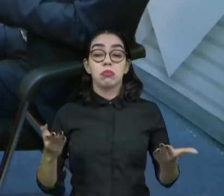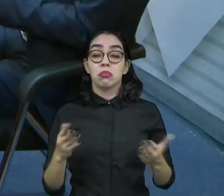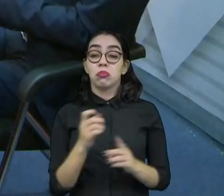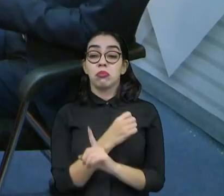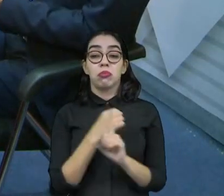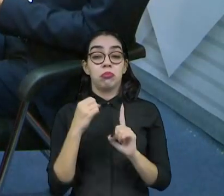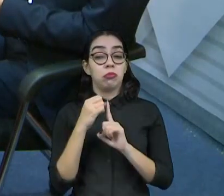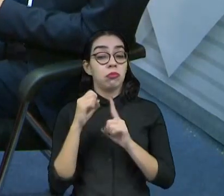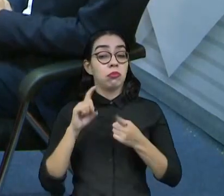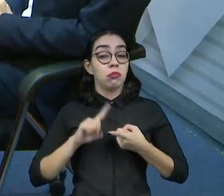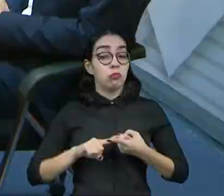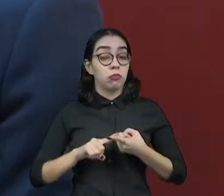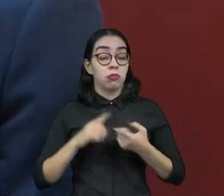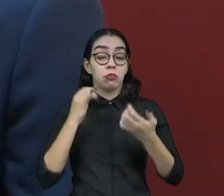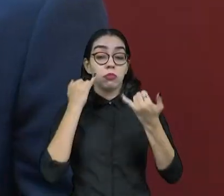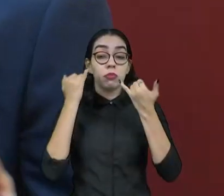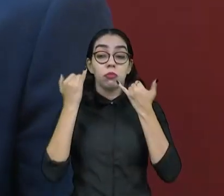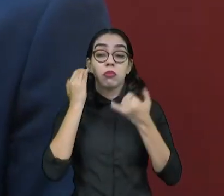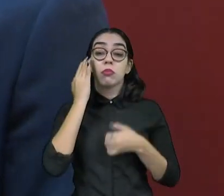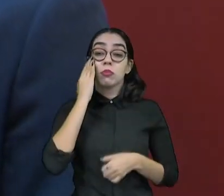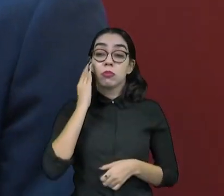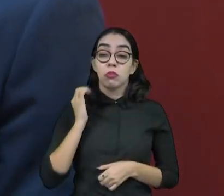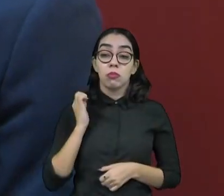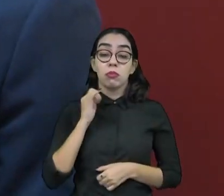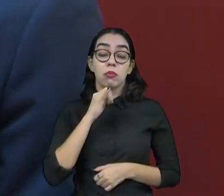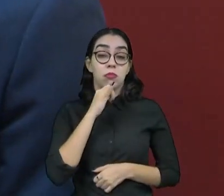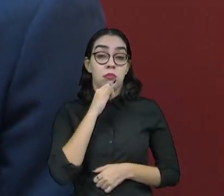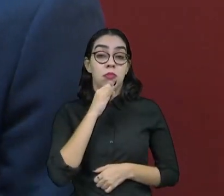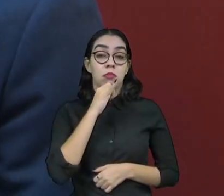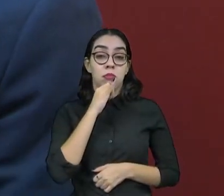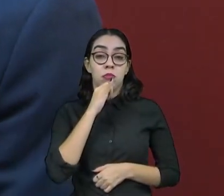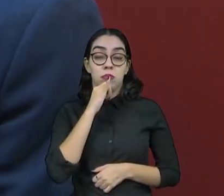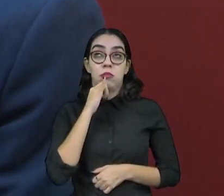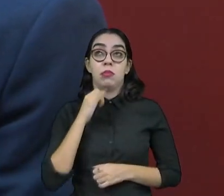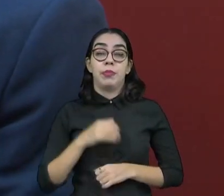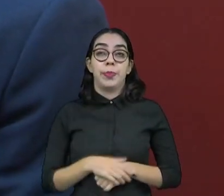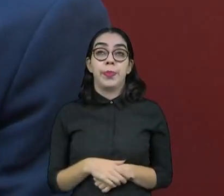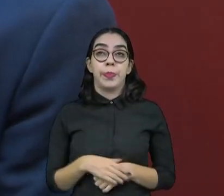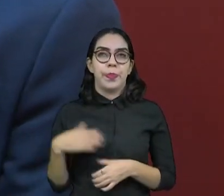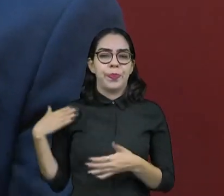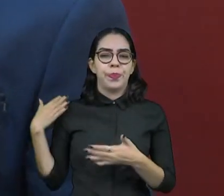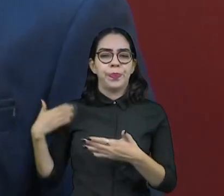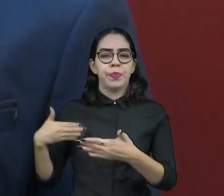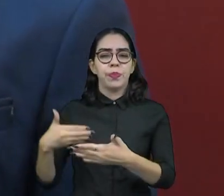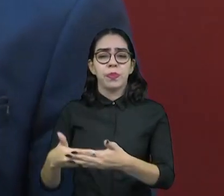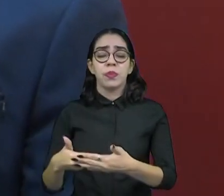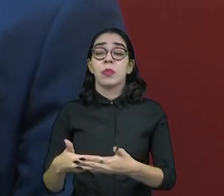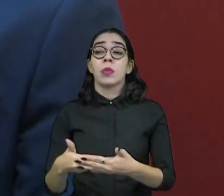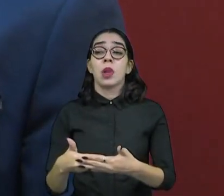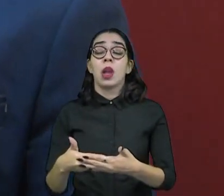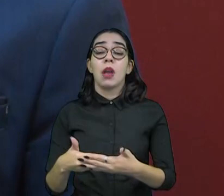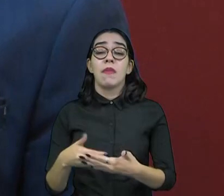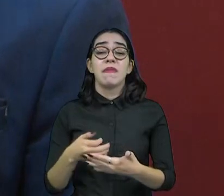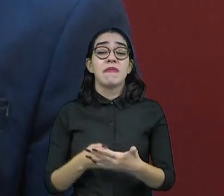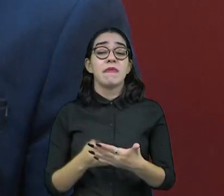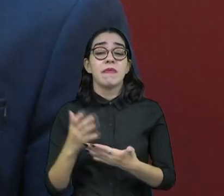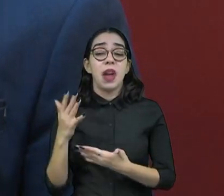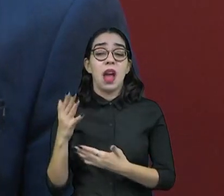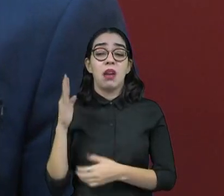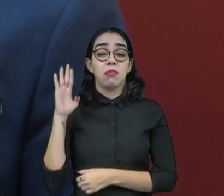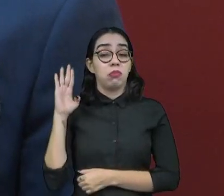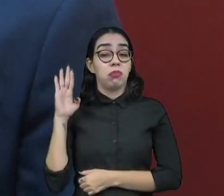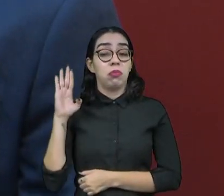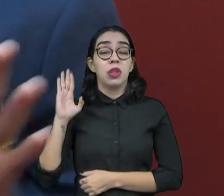exemplo, nós aqui no Ceará, nas últimas eleições, nós tivemos vários candidatos que começaram lá atrás na